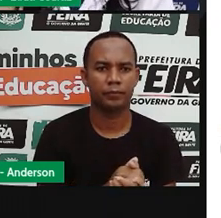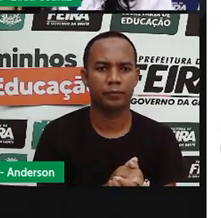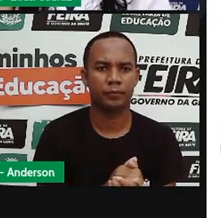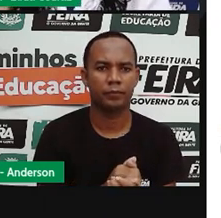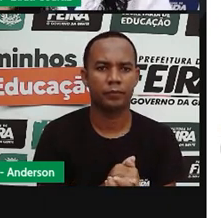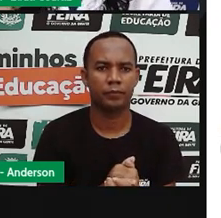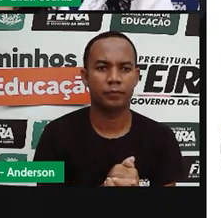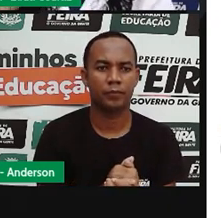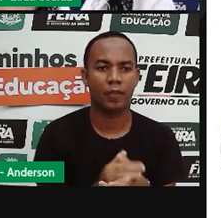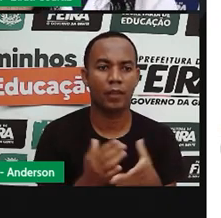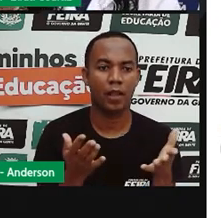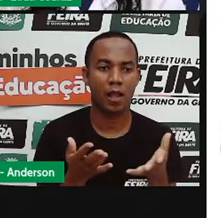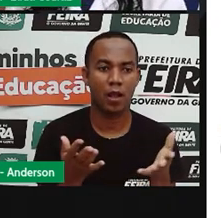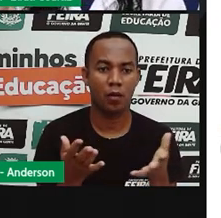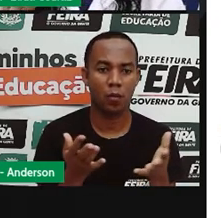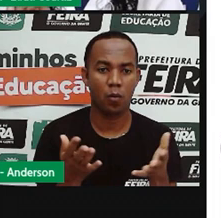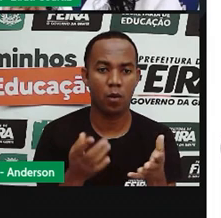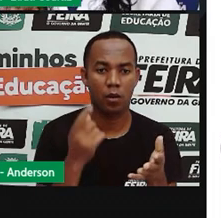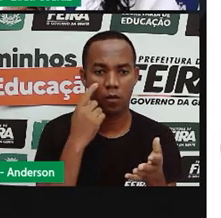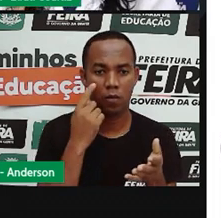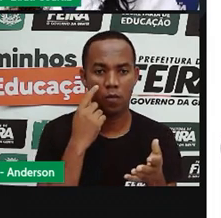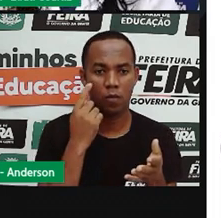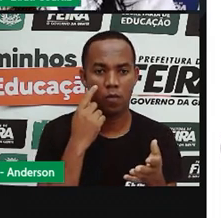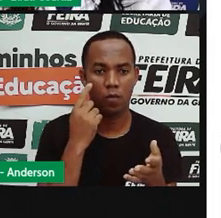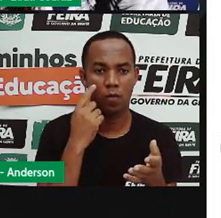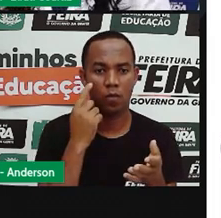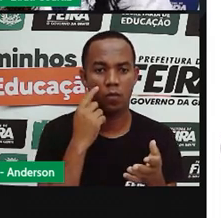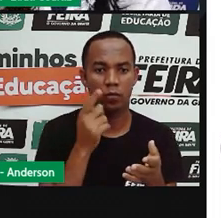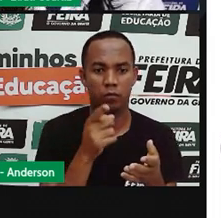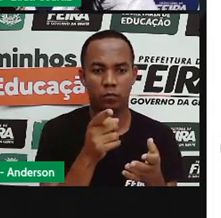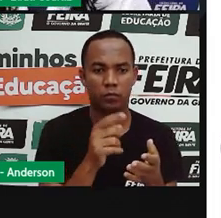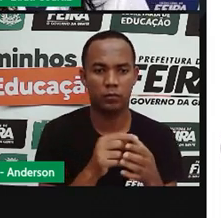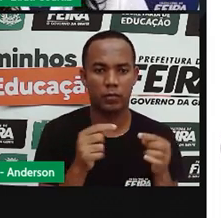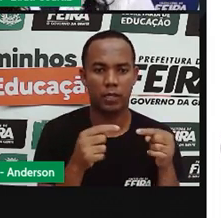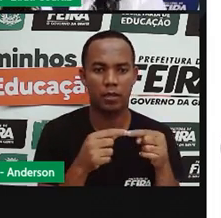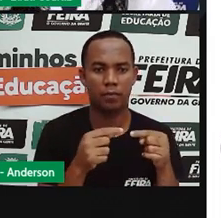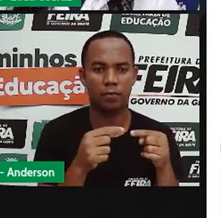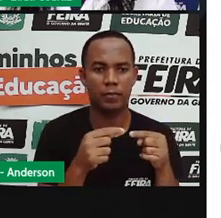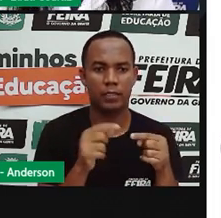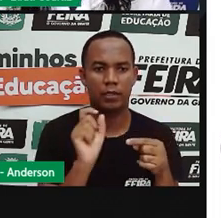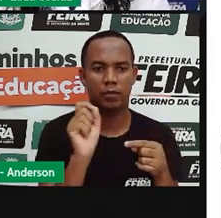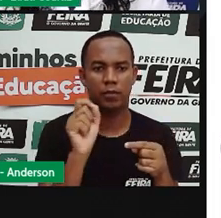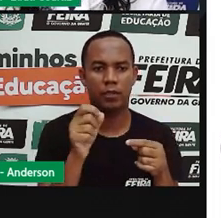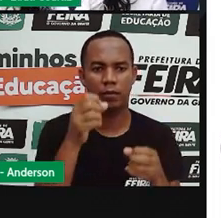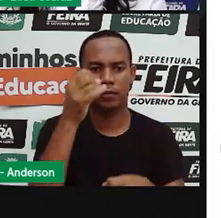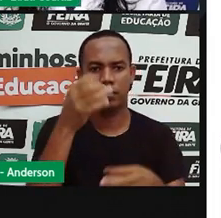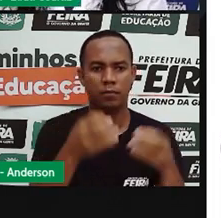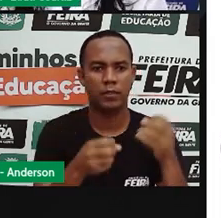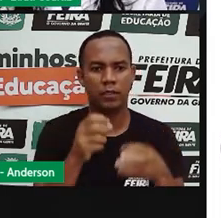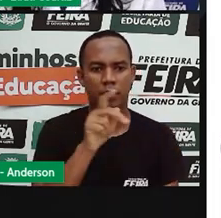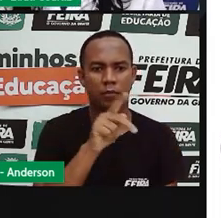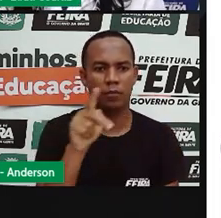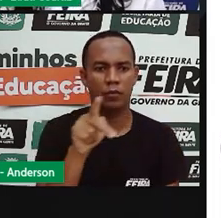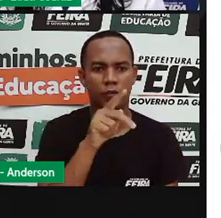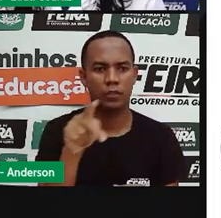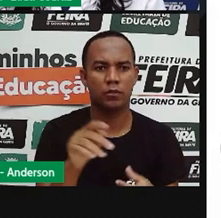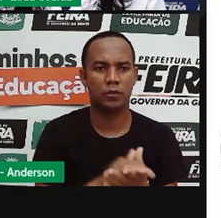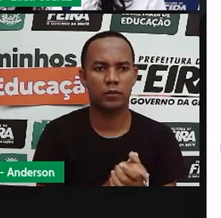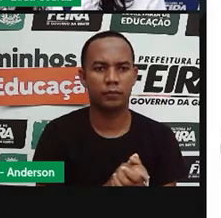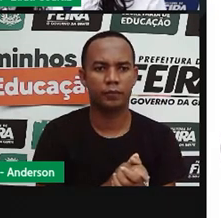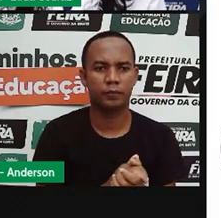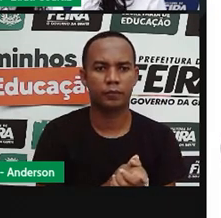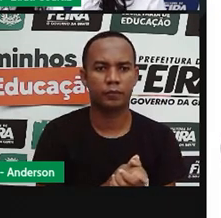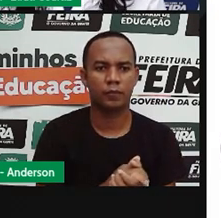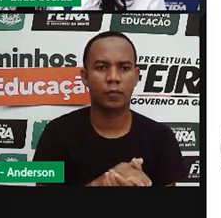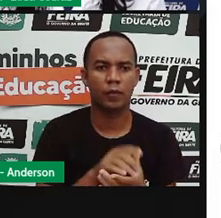e agora sobre as sombras. Olha só. A própria falar uma coisa. Quando se tratar